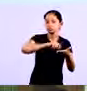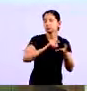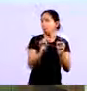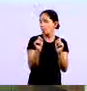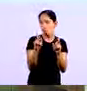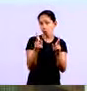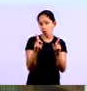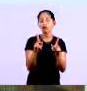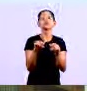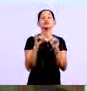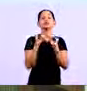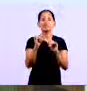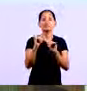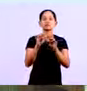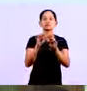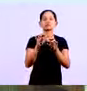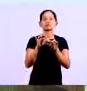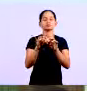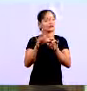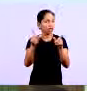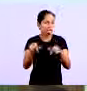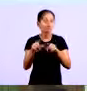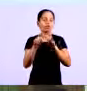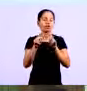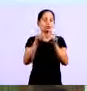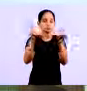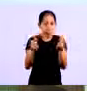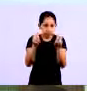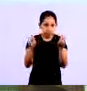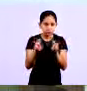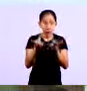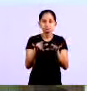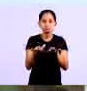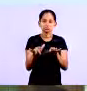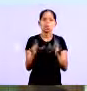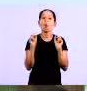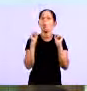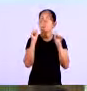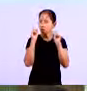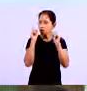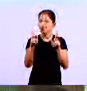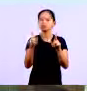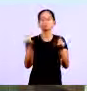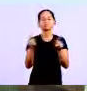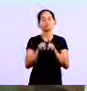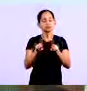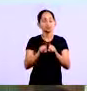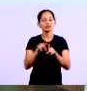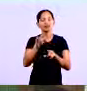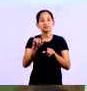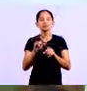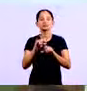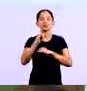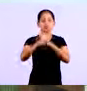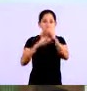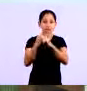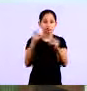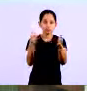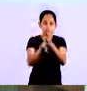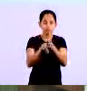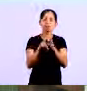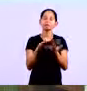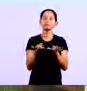Excel você vai lançar no Excel se for em um programa que é o mais comum de acontecer hoje em dia você vai lá e verifica puxa o relatório das suas contas a receber